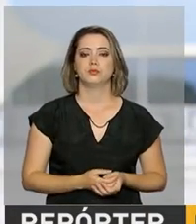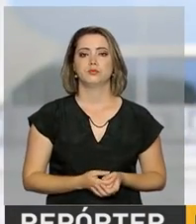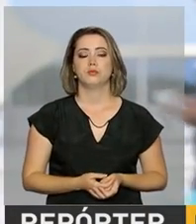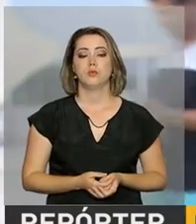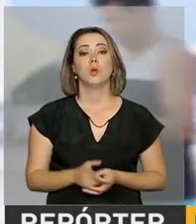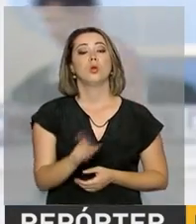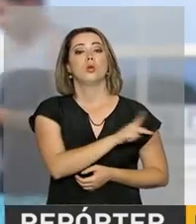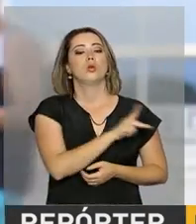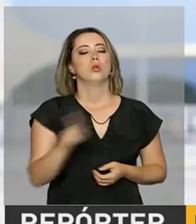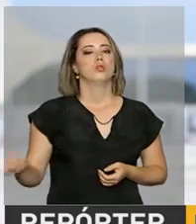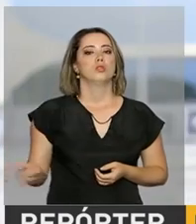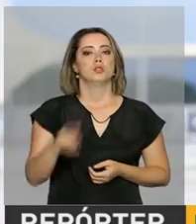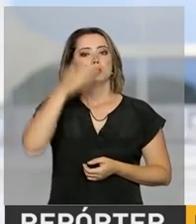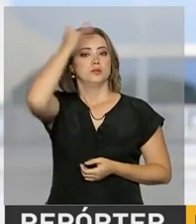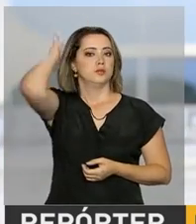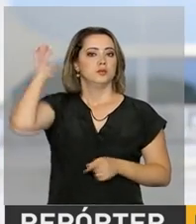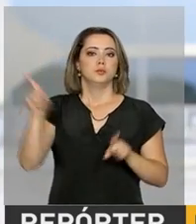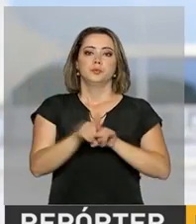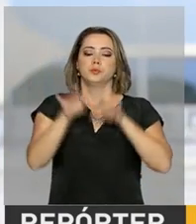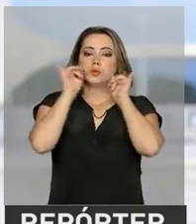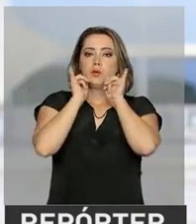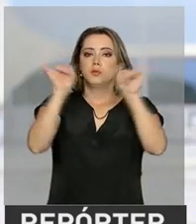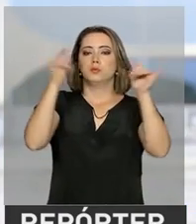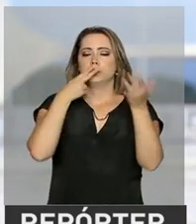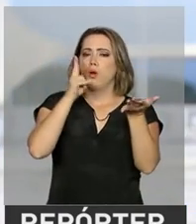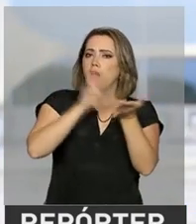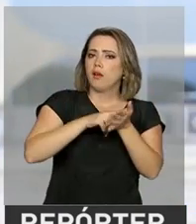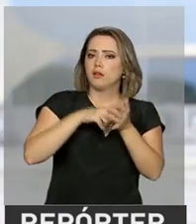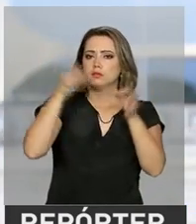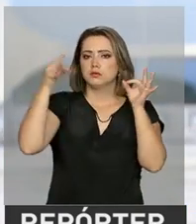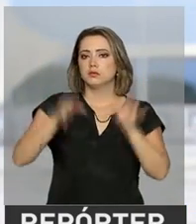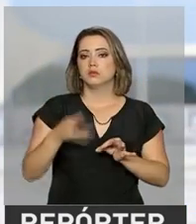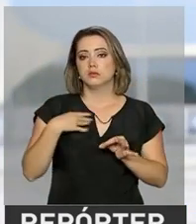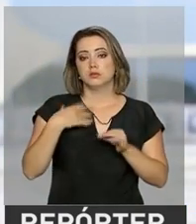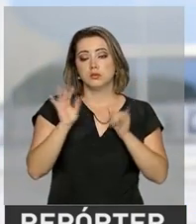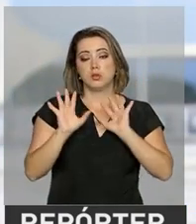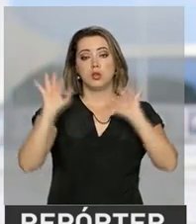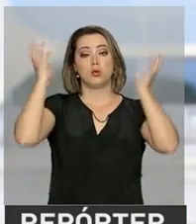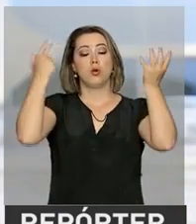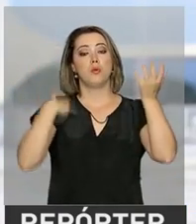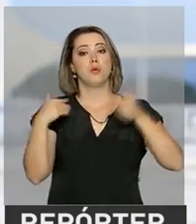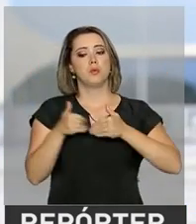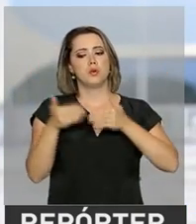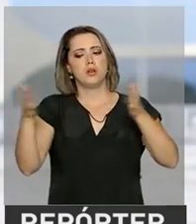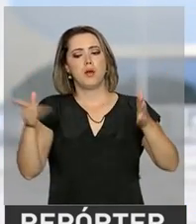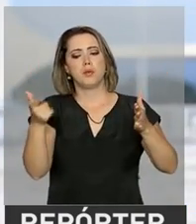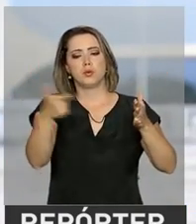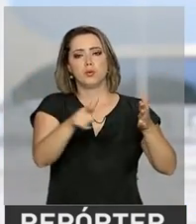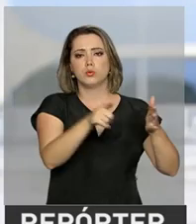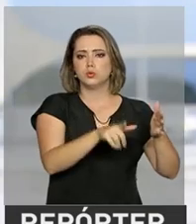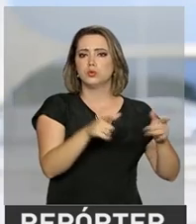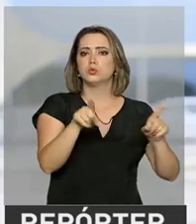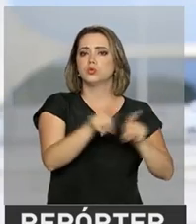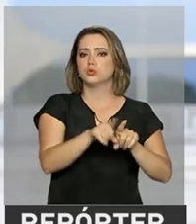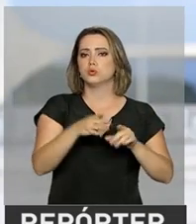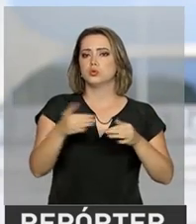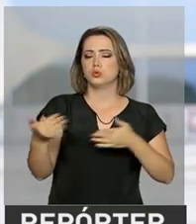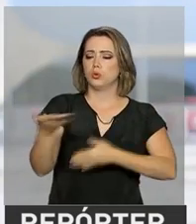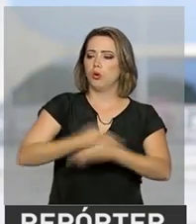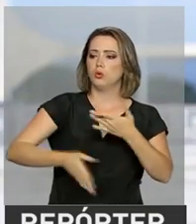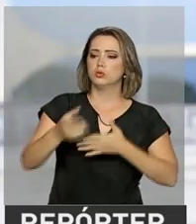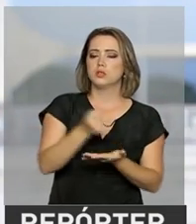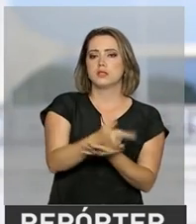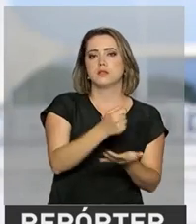nota oficial comemorando a reabertura do mercado e afirmou estar confiante de que outros países vão seguir o